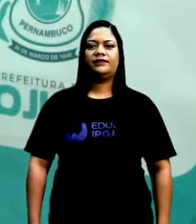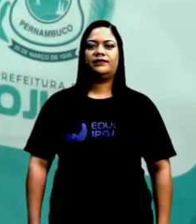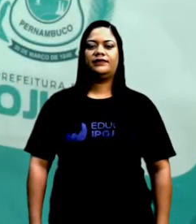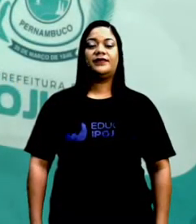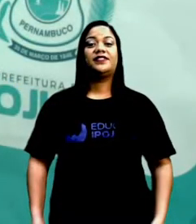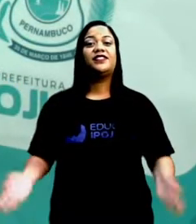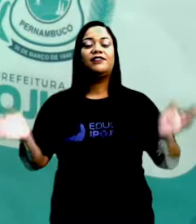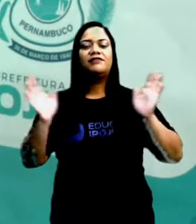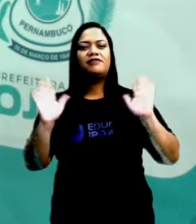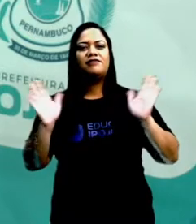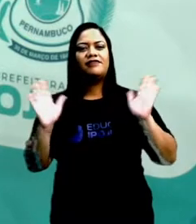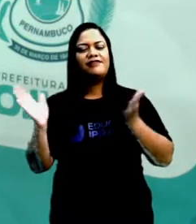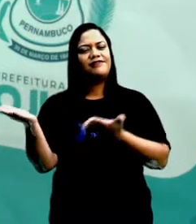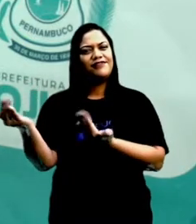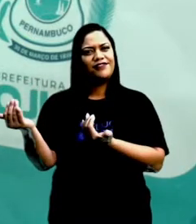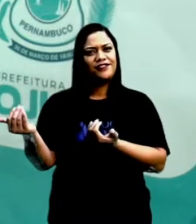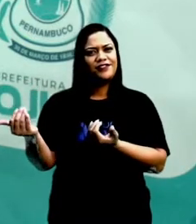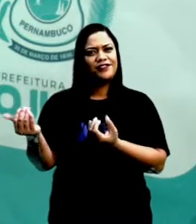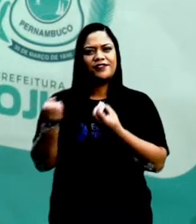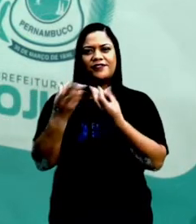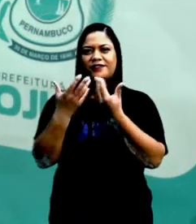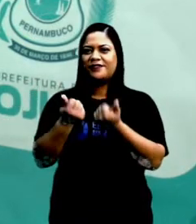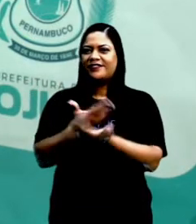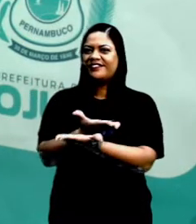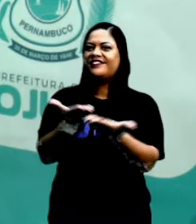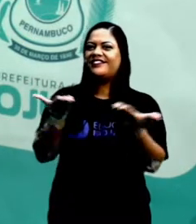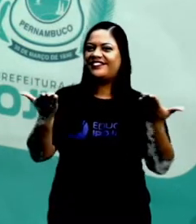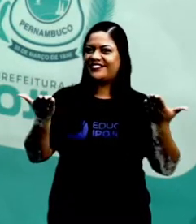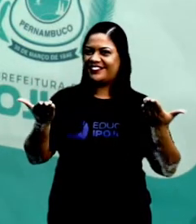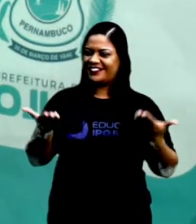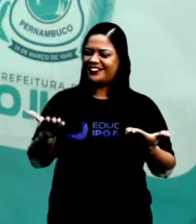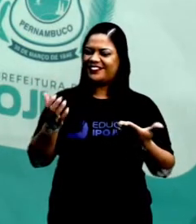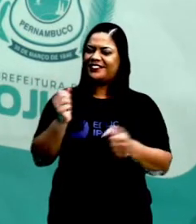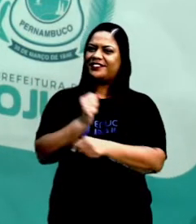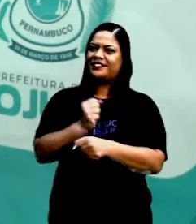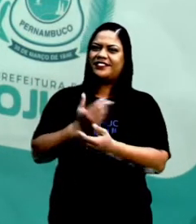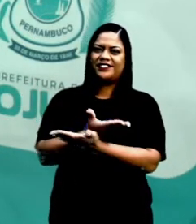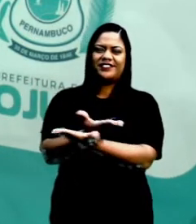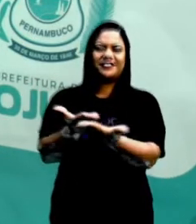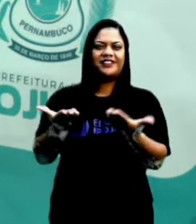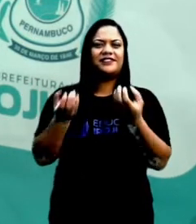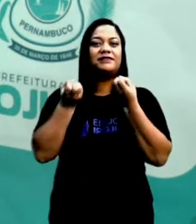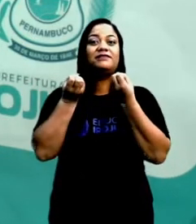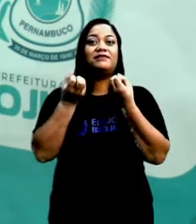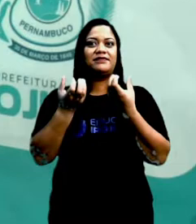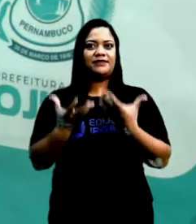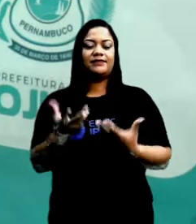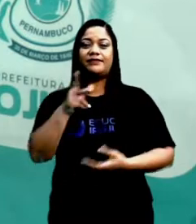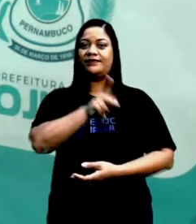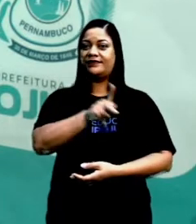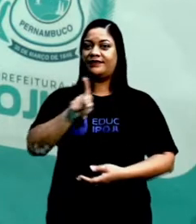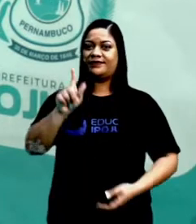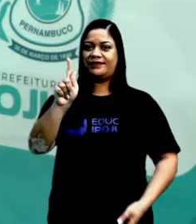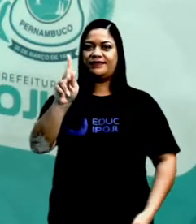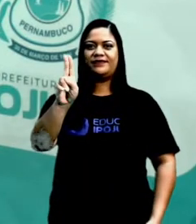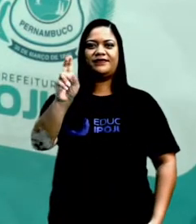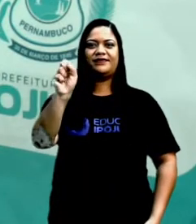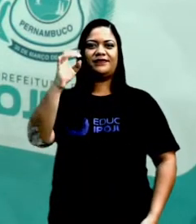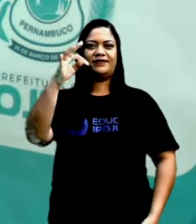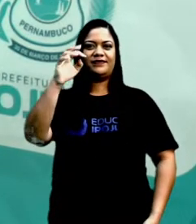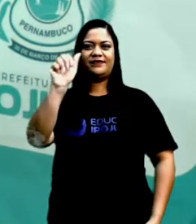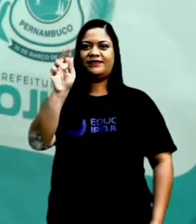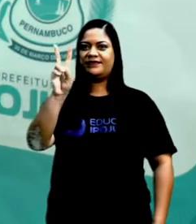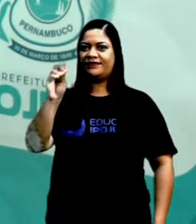Olá, jovens! Como é que estão vocês? Espero que estejam todos muito bem. Aqui é o professor Gustavo falando